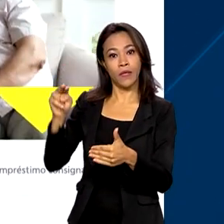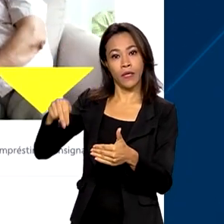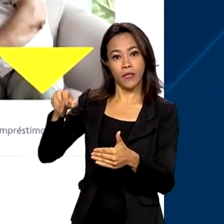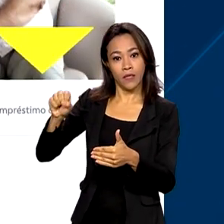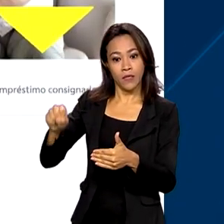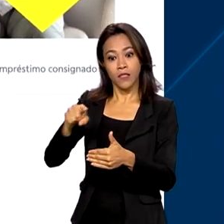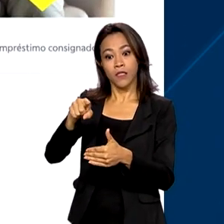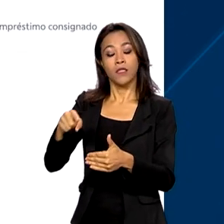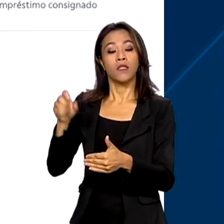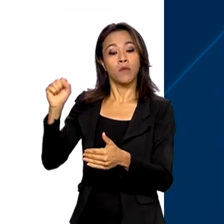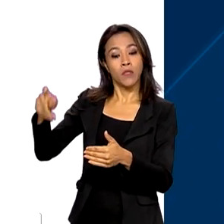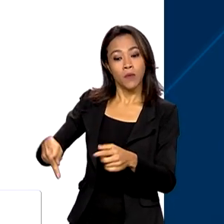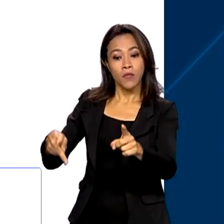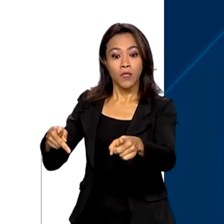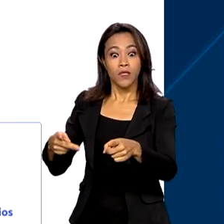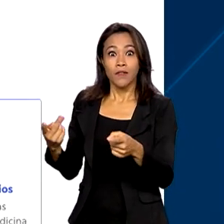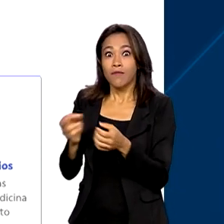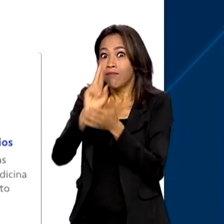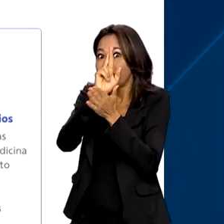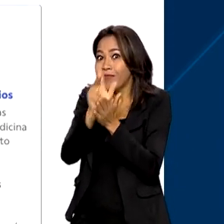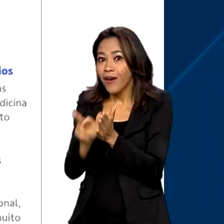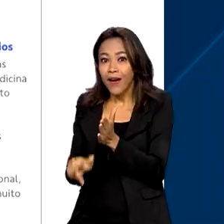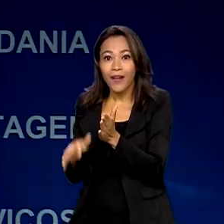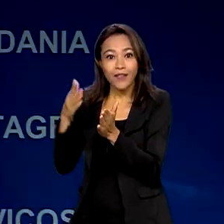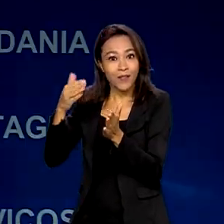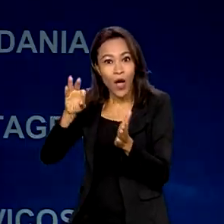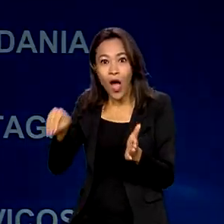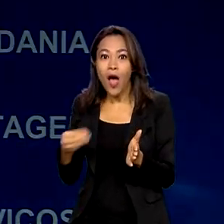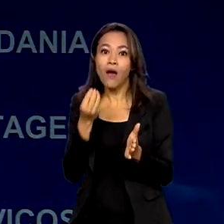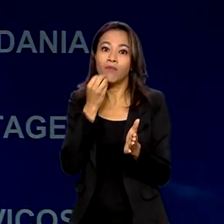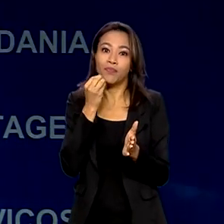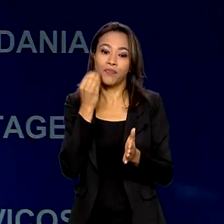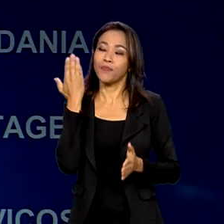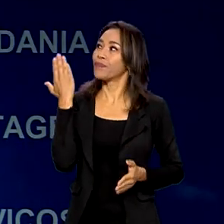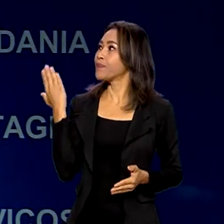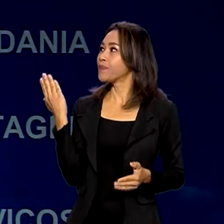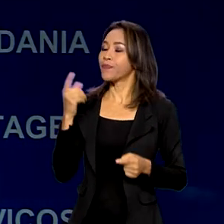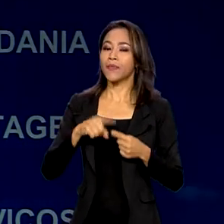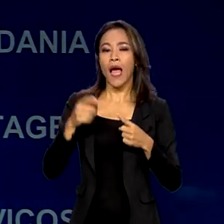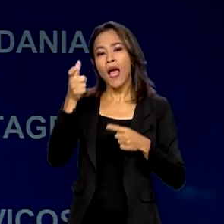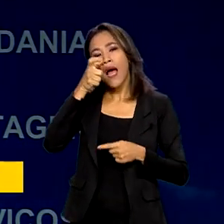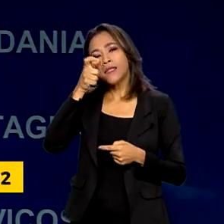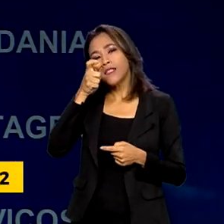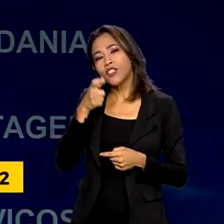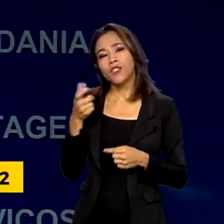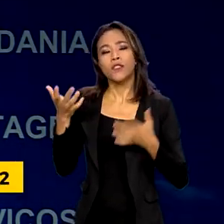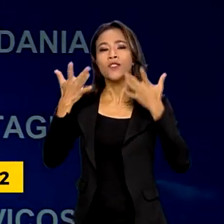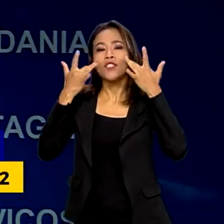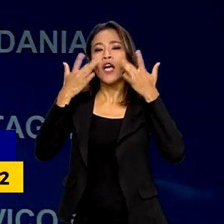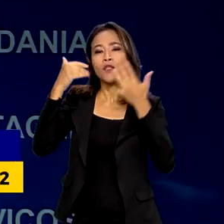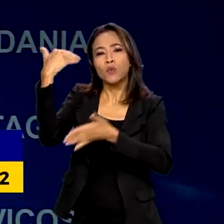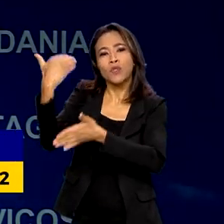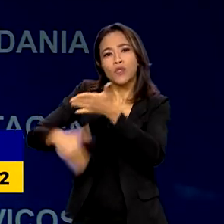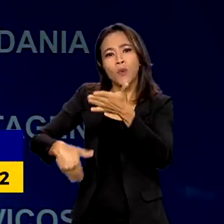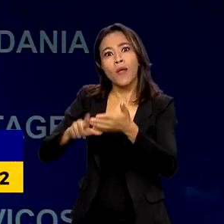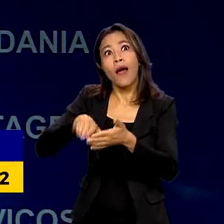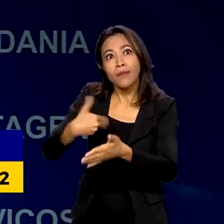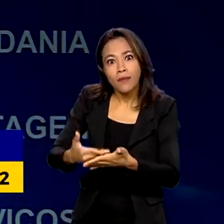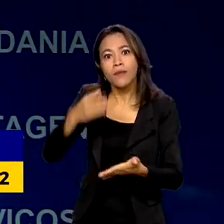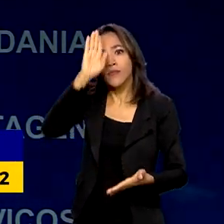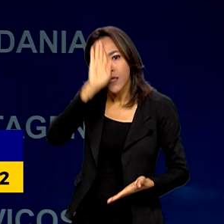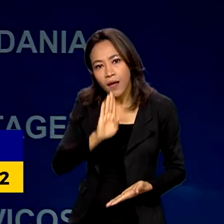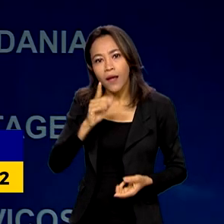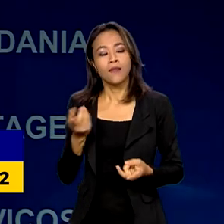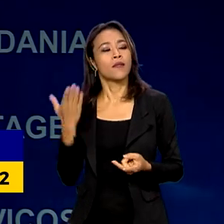de vantagens, o Meu INSS+. Nós vamos poder assistir uma peça de teatro com desconto ou até de graça. Nós podemos